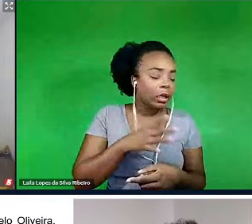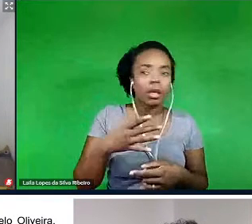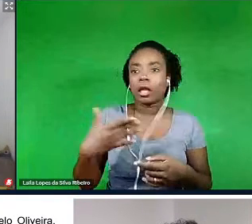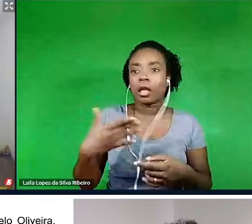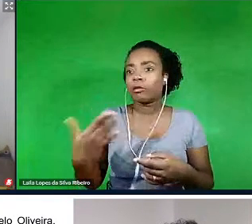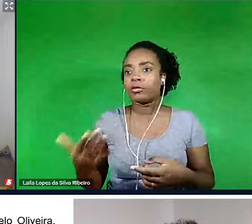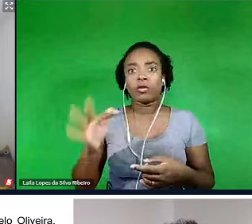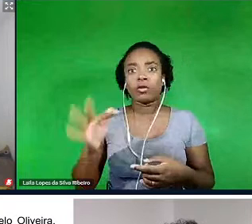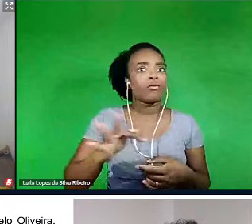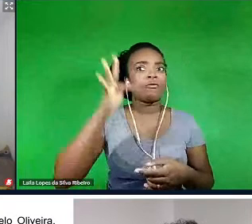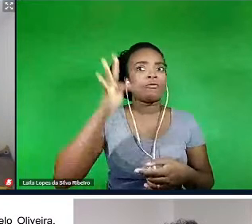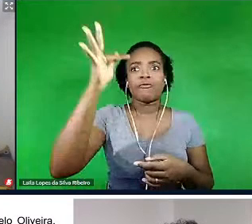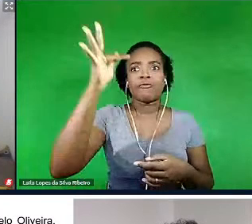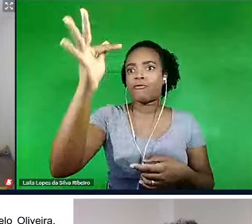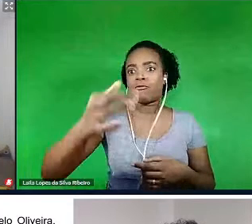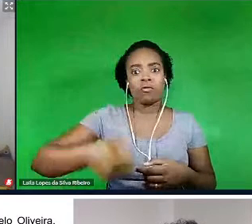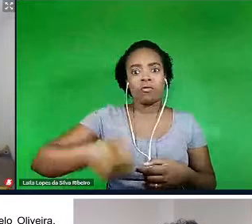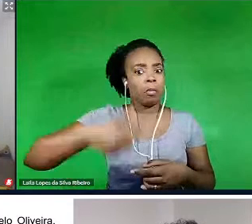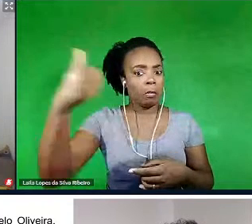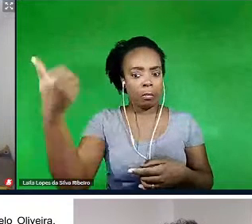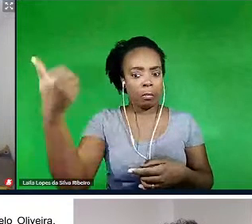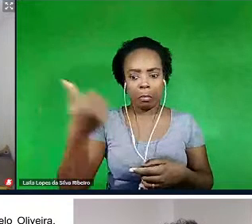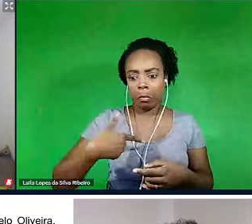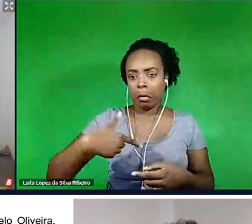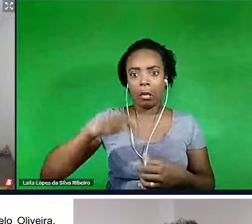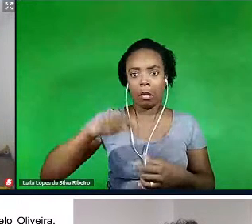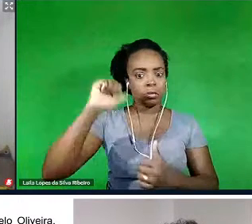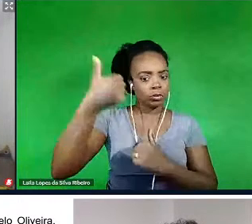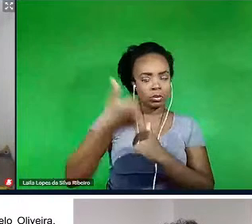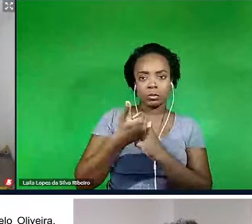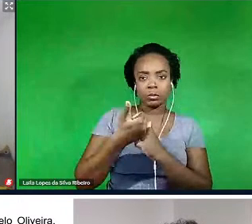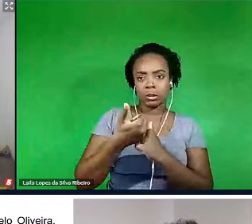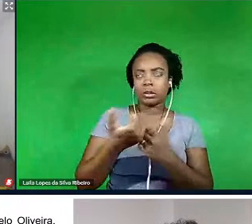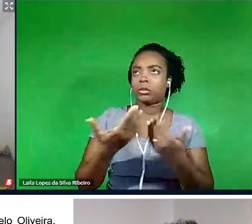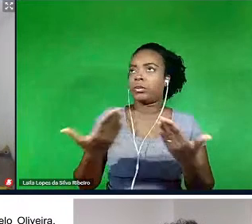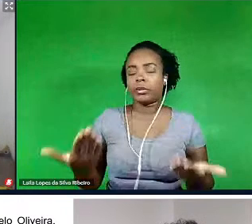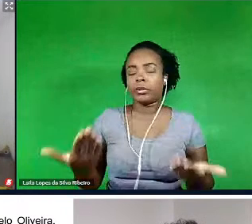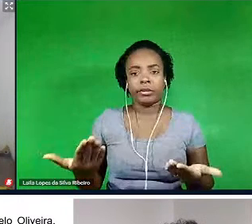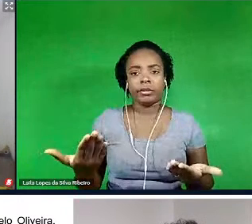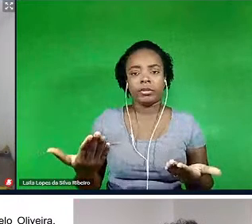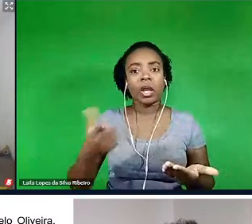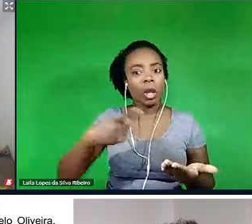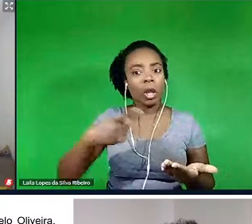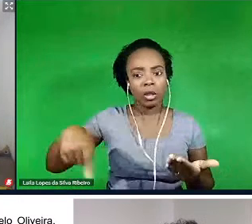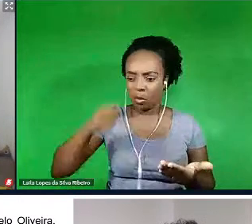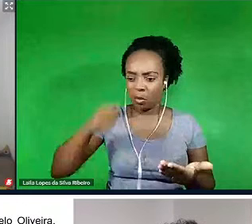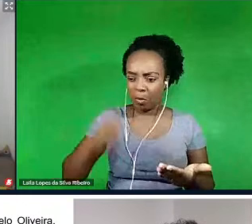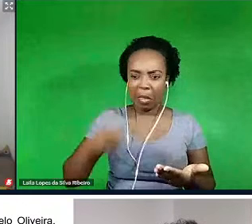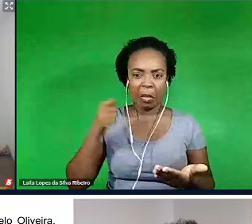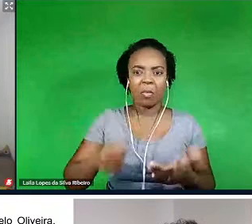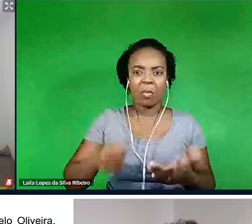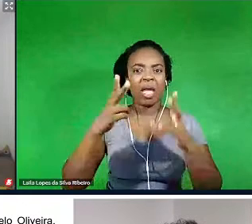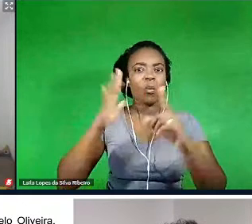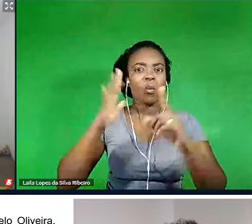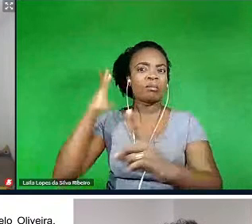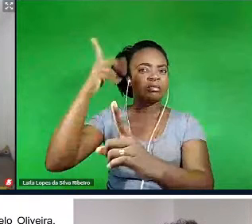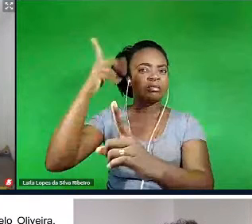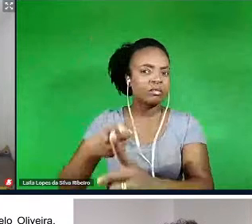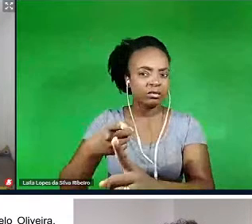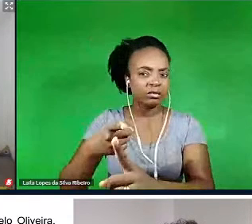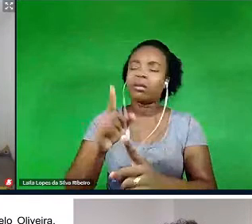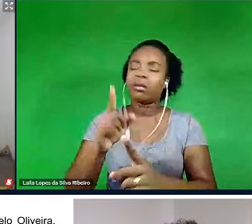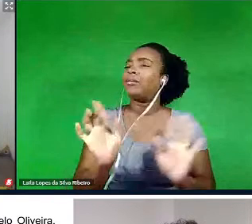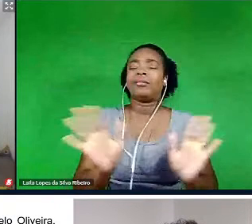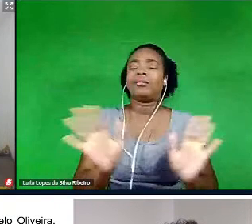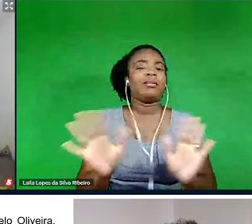achar que o futuro está dado e que a gente está destinado a, a, a esse futuro, mas que nós podemos debater